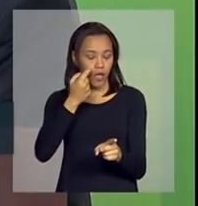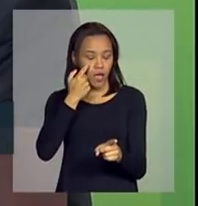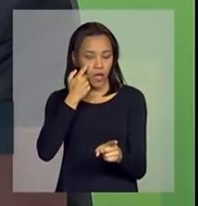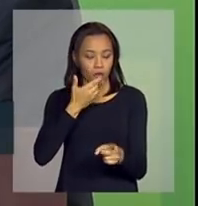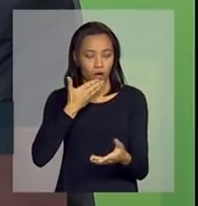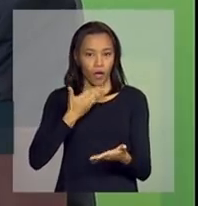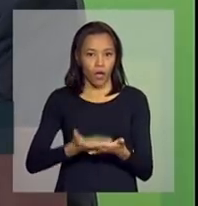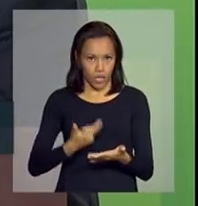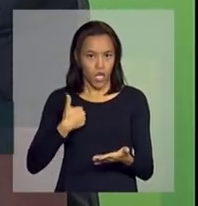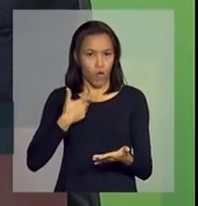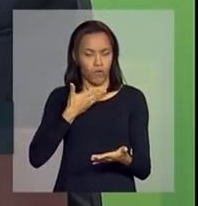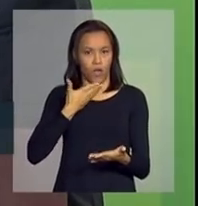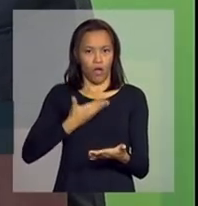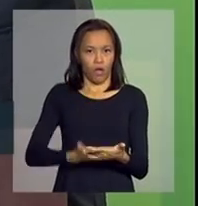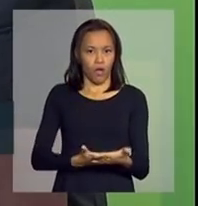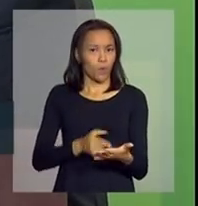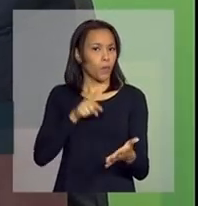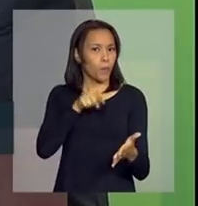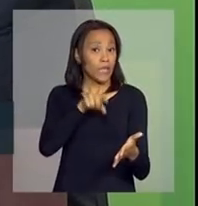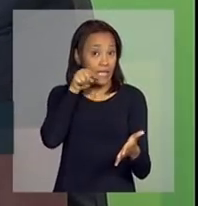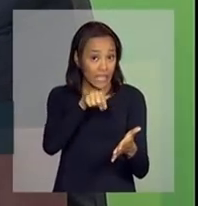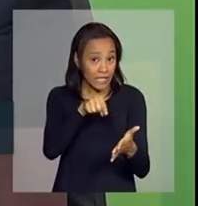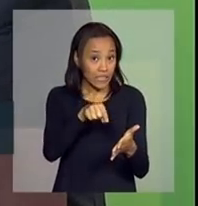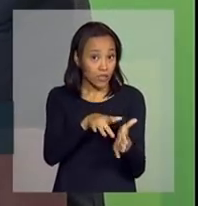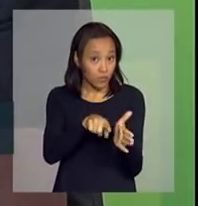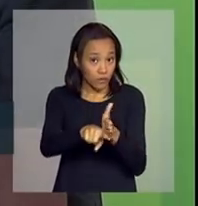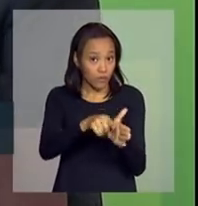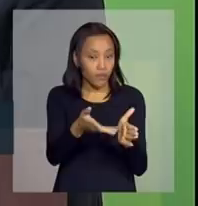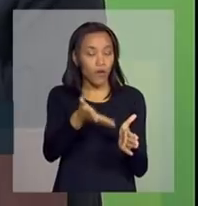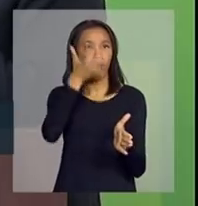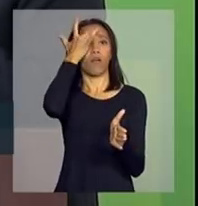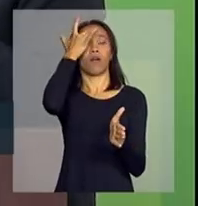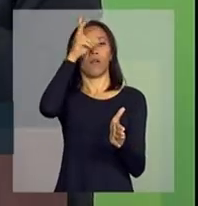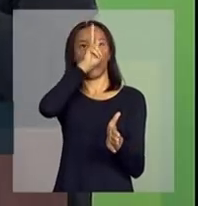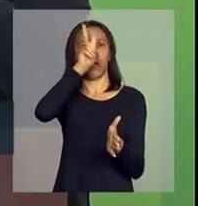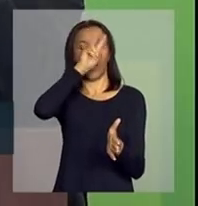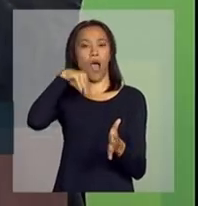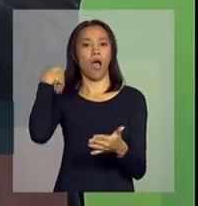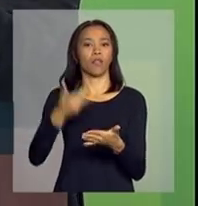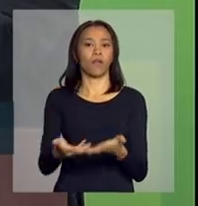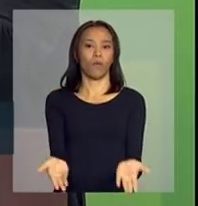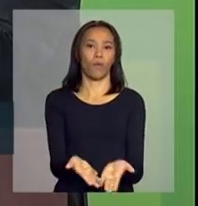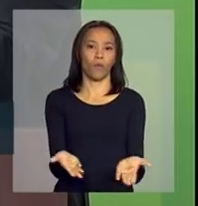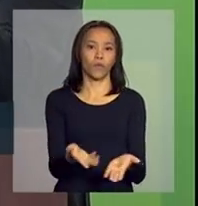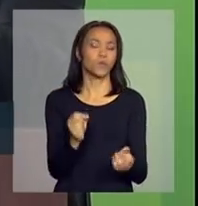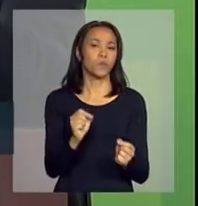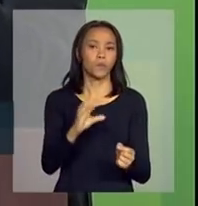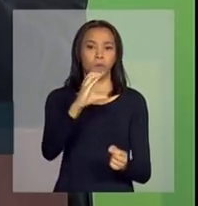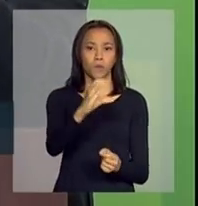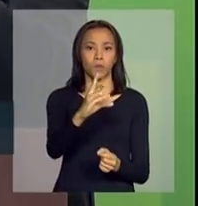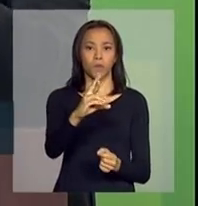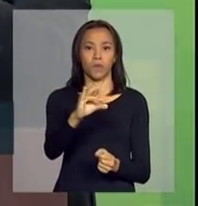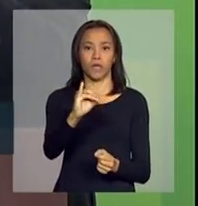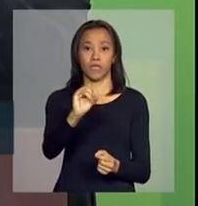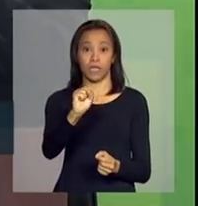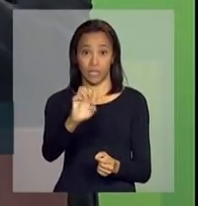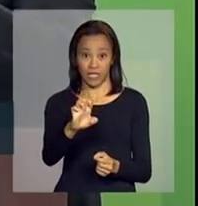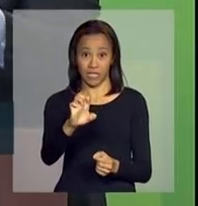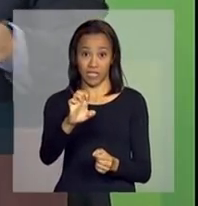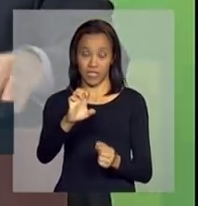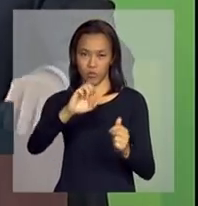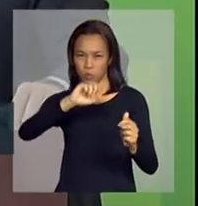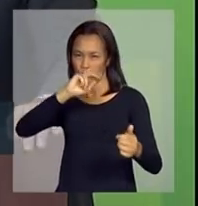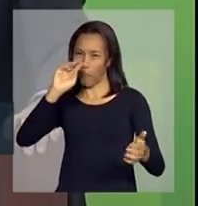e aquilo ficou na minha cabeça. A crise da virada do